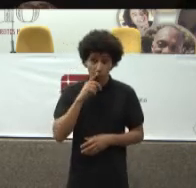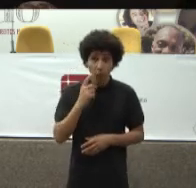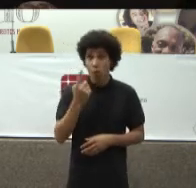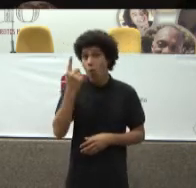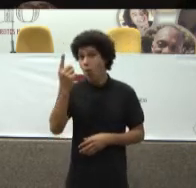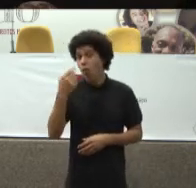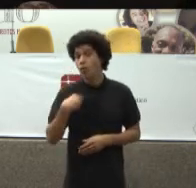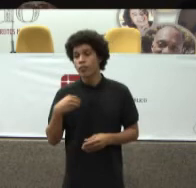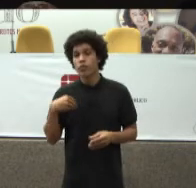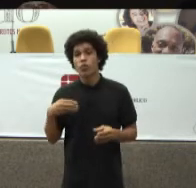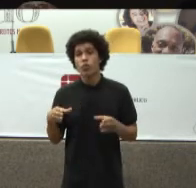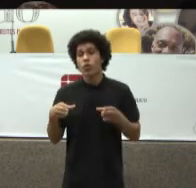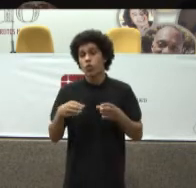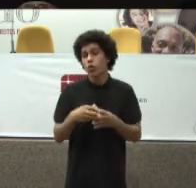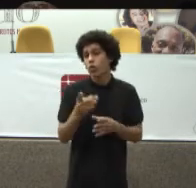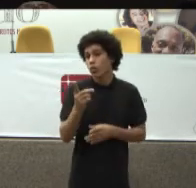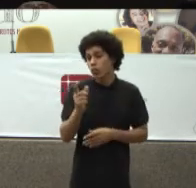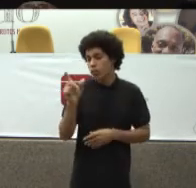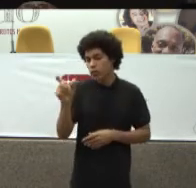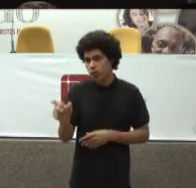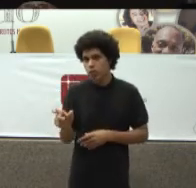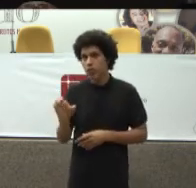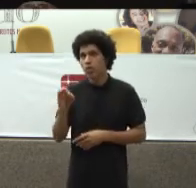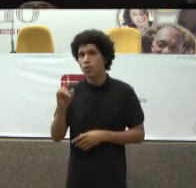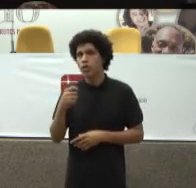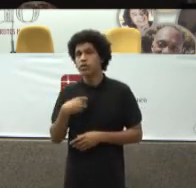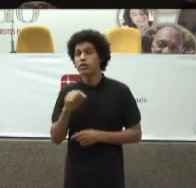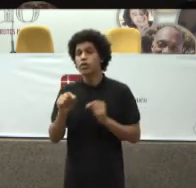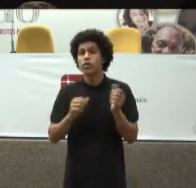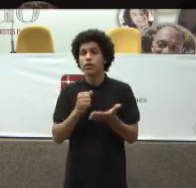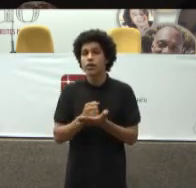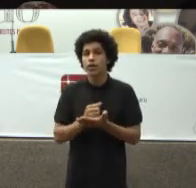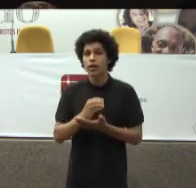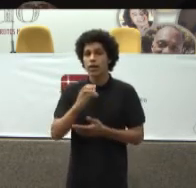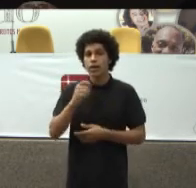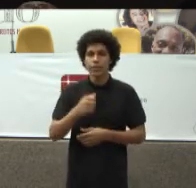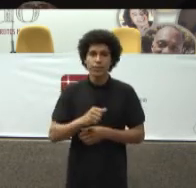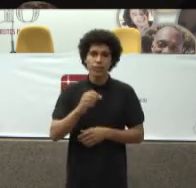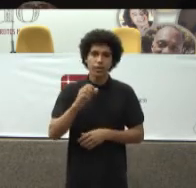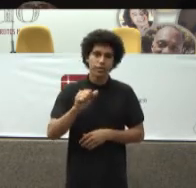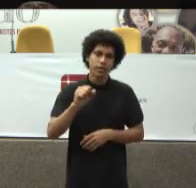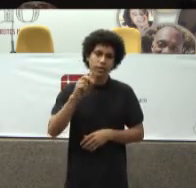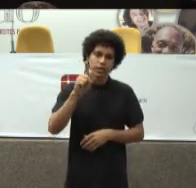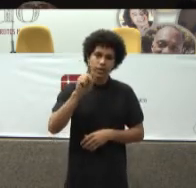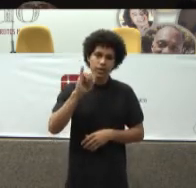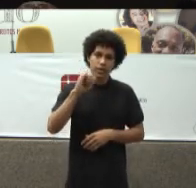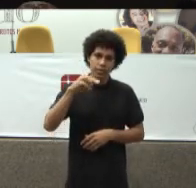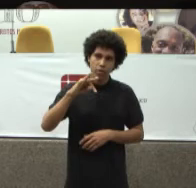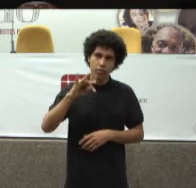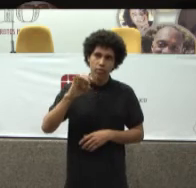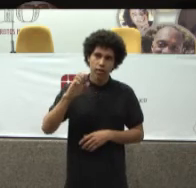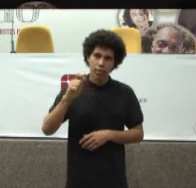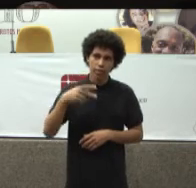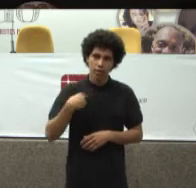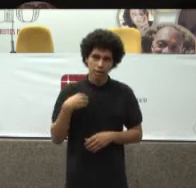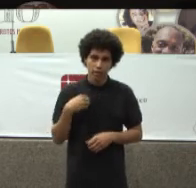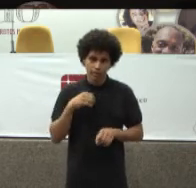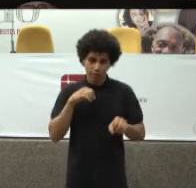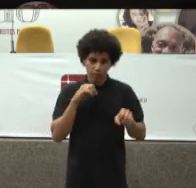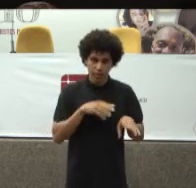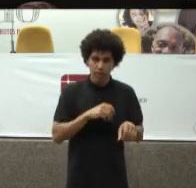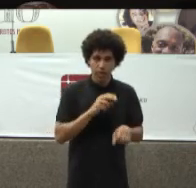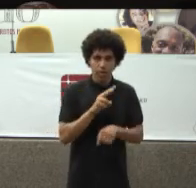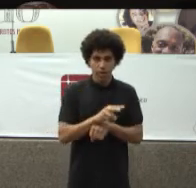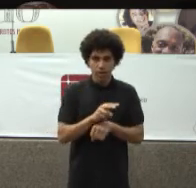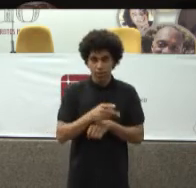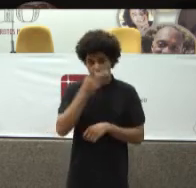componente De assistência Farmacêutica Que é a quimioterapia Não é Mas a assistência Oncológica Vai muitas